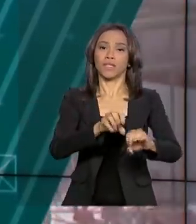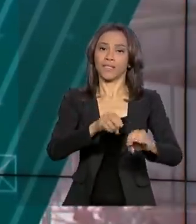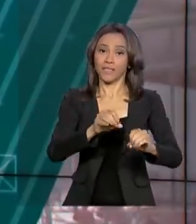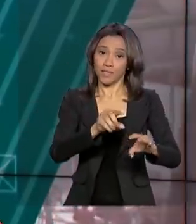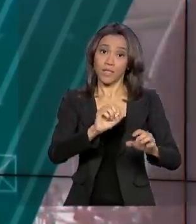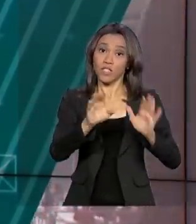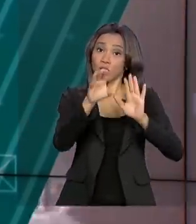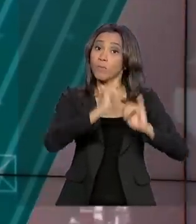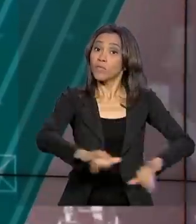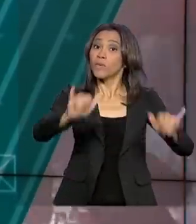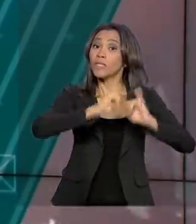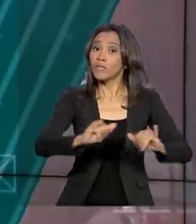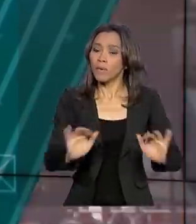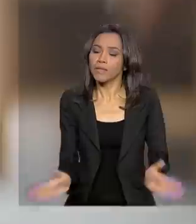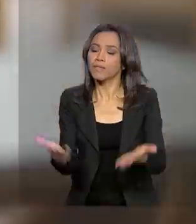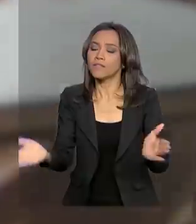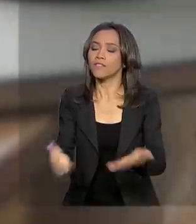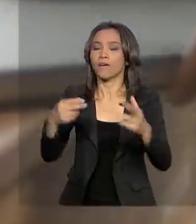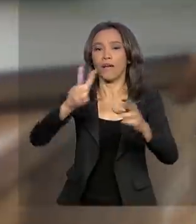a leitura em família.